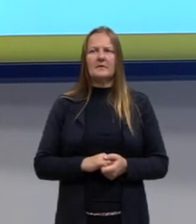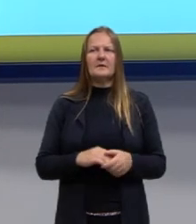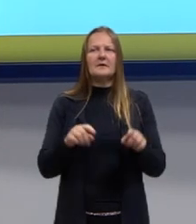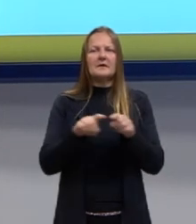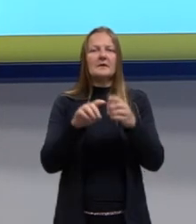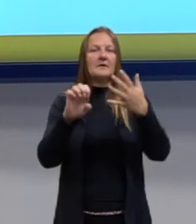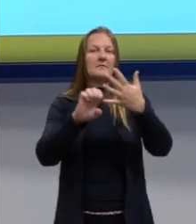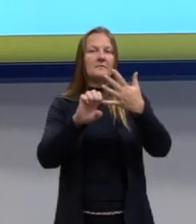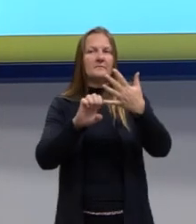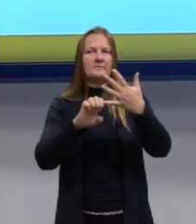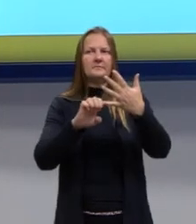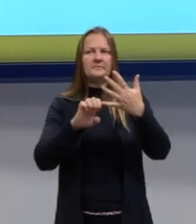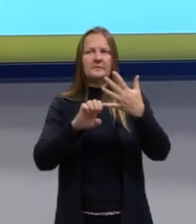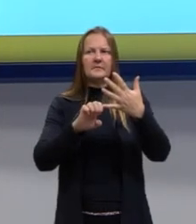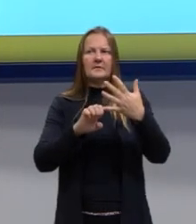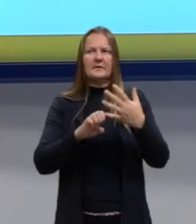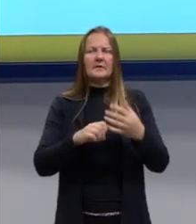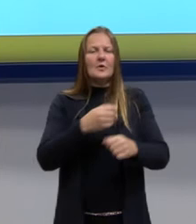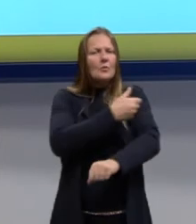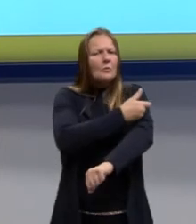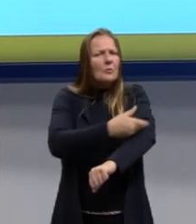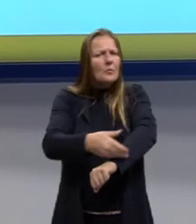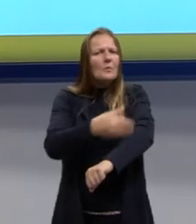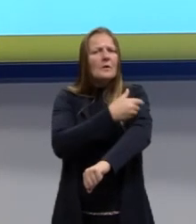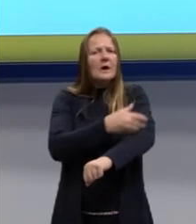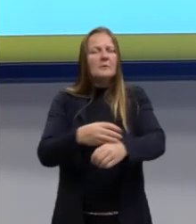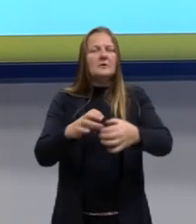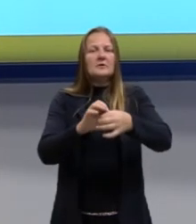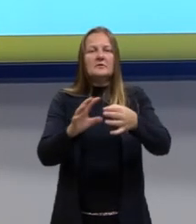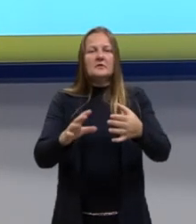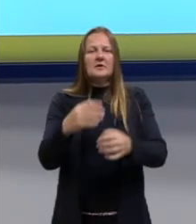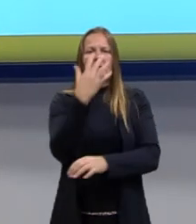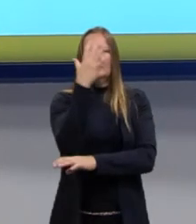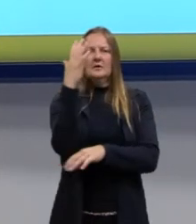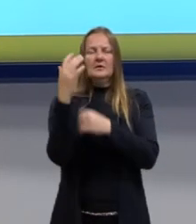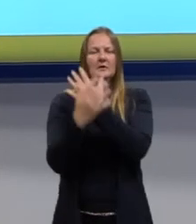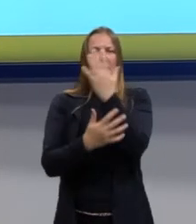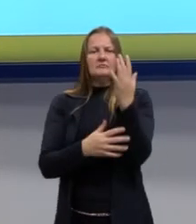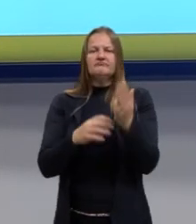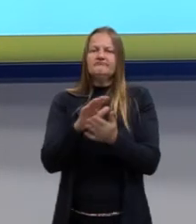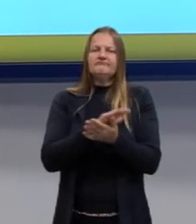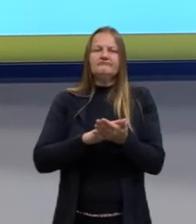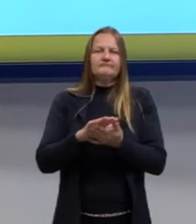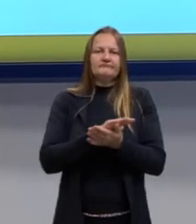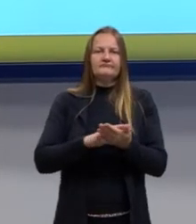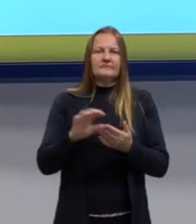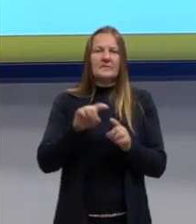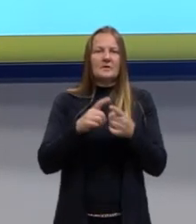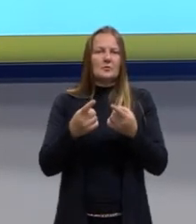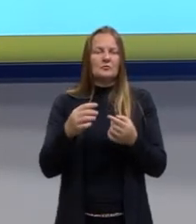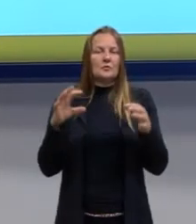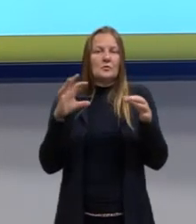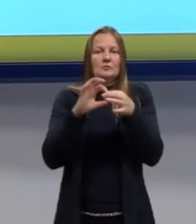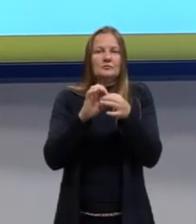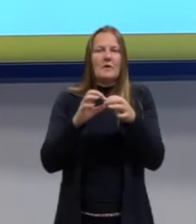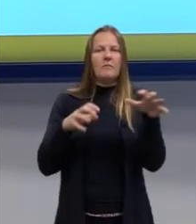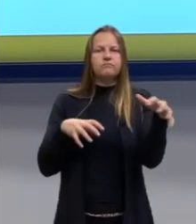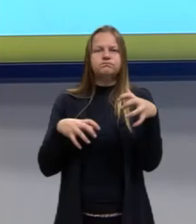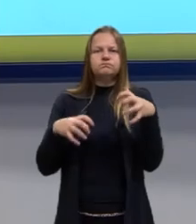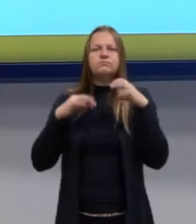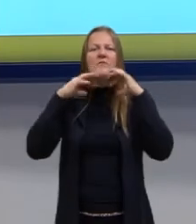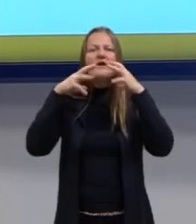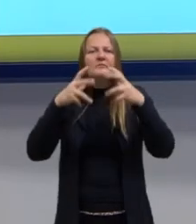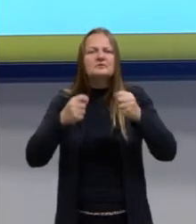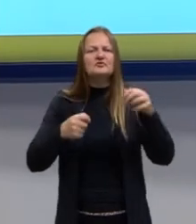letra E, dos hábitats disponíveis para as plantas, também é bem importante, mas não está relacionado a isso.